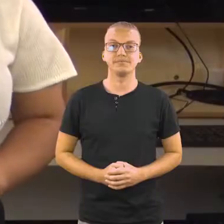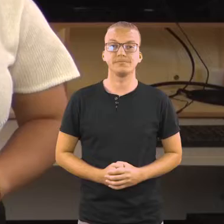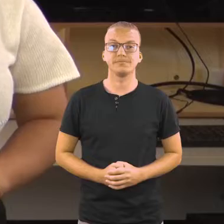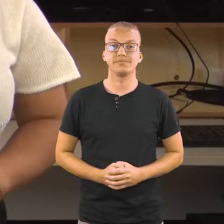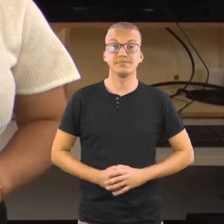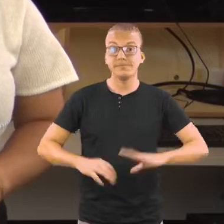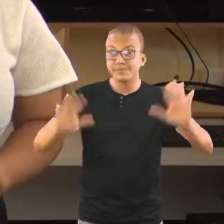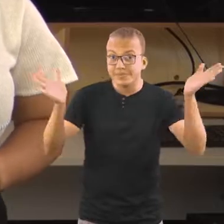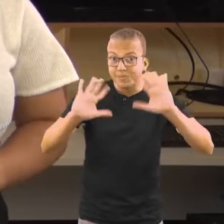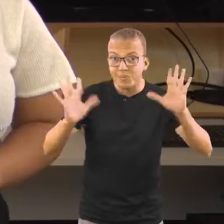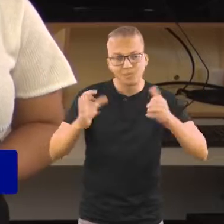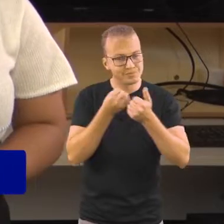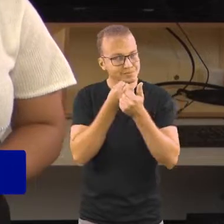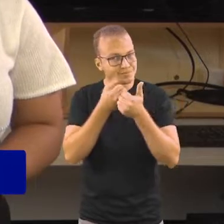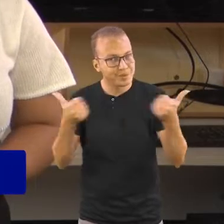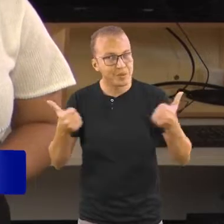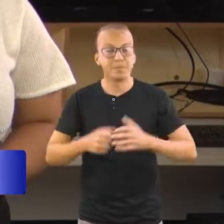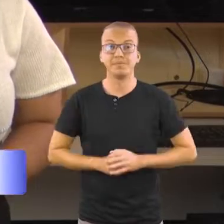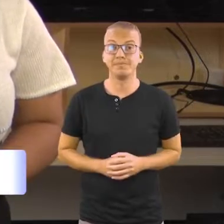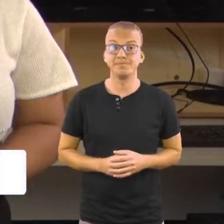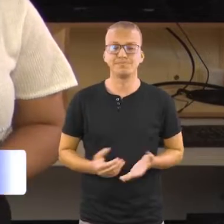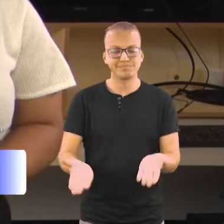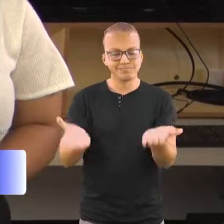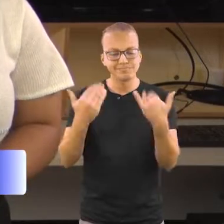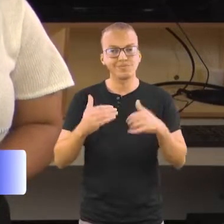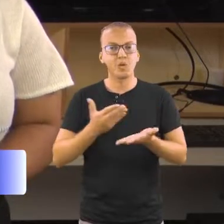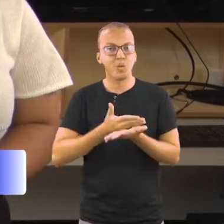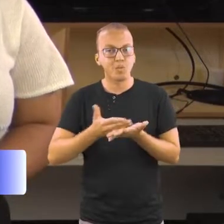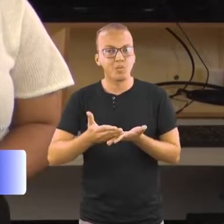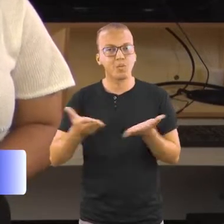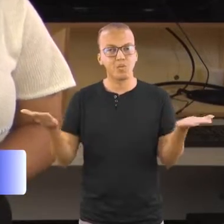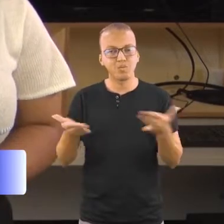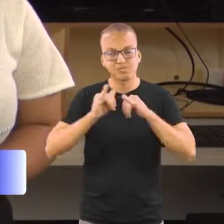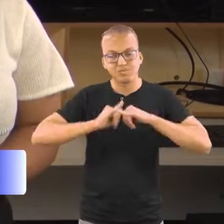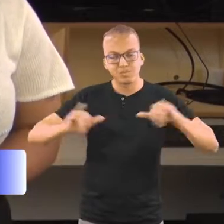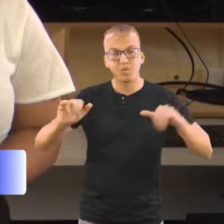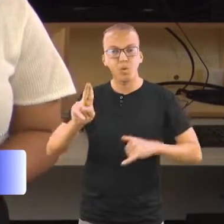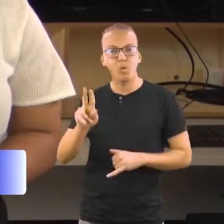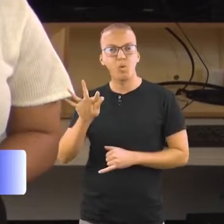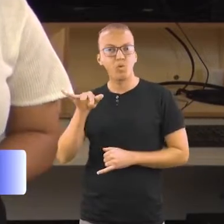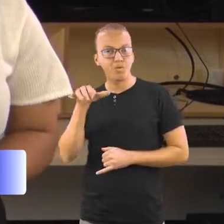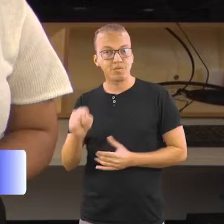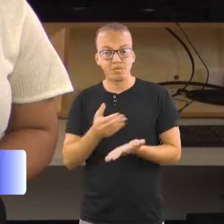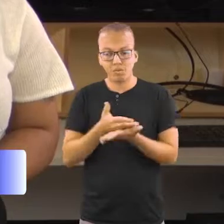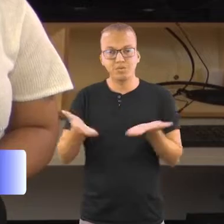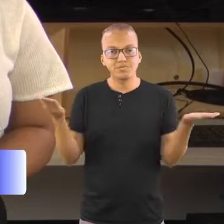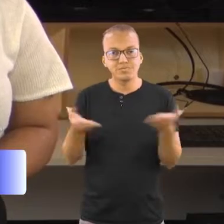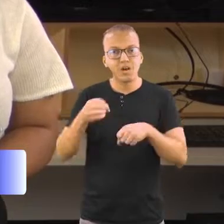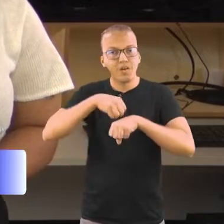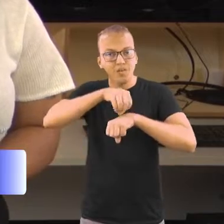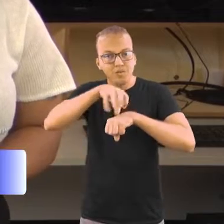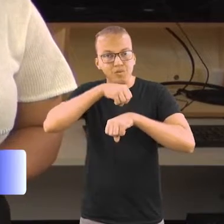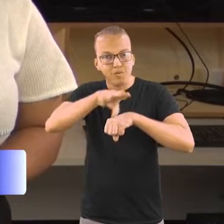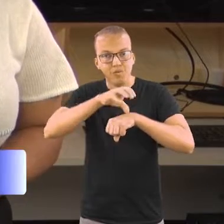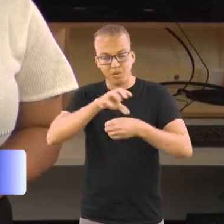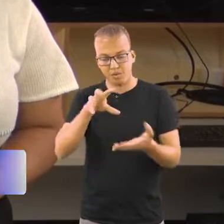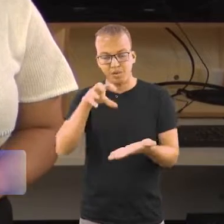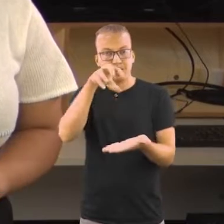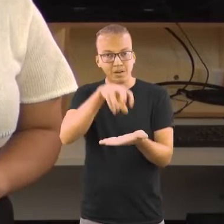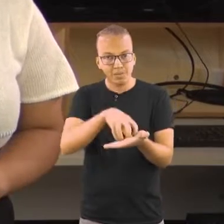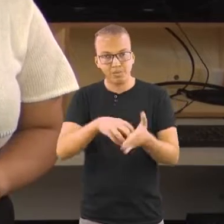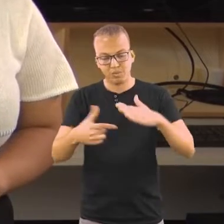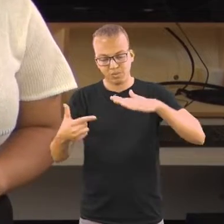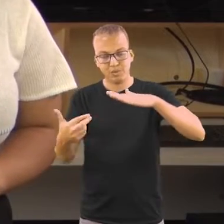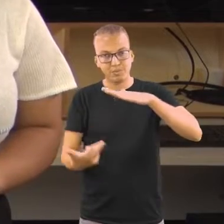Fala pessoal, tudo bem? Chega mais que o Boletim UFES está no ar! Abrimos esta edição informando que a Pró-Reitoria de Graduação da